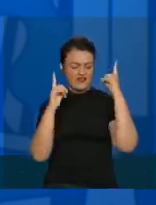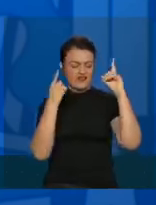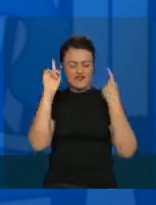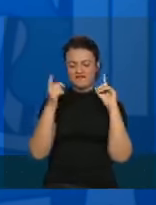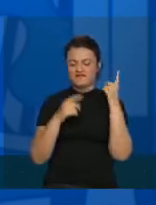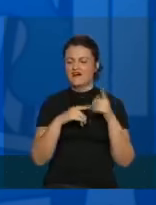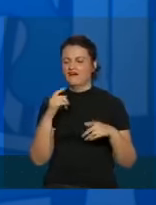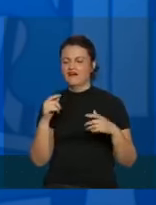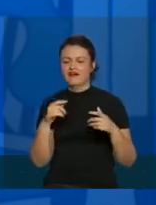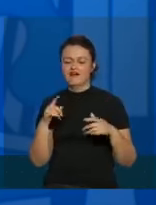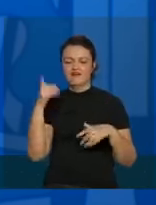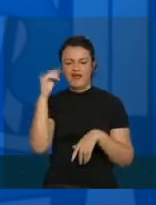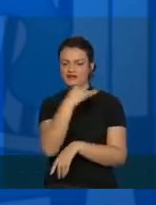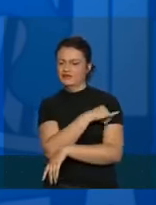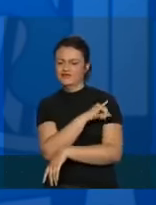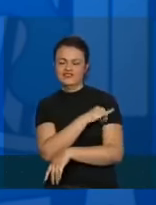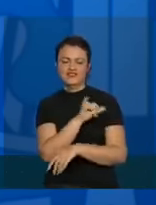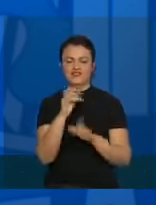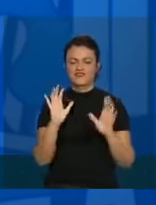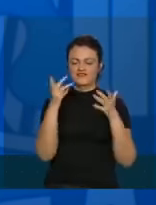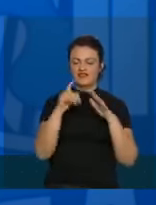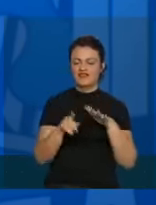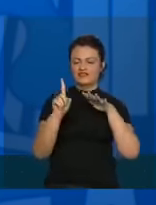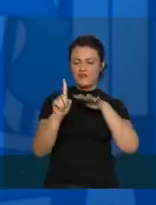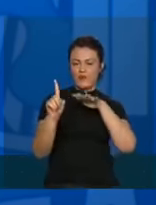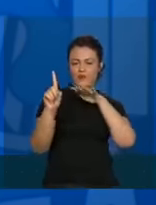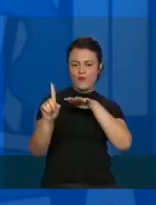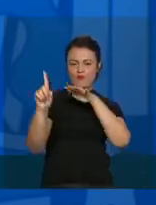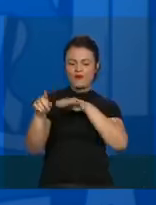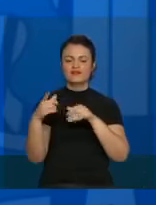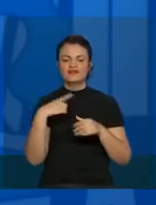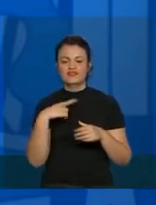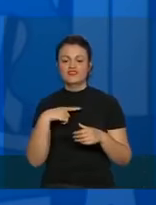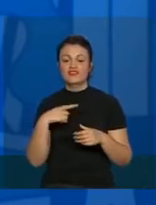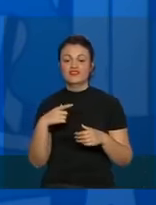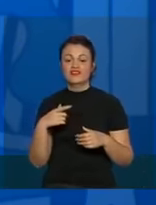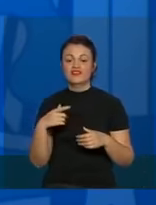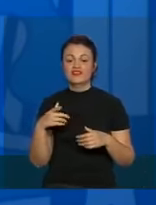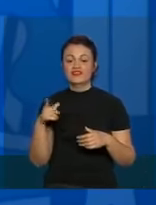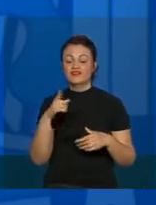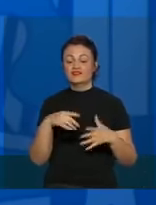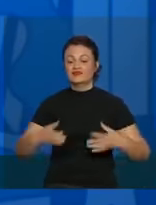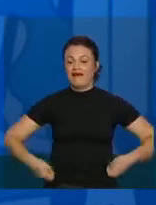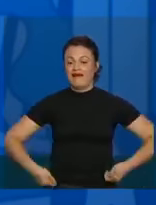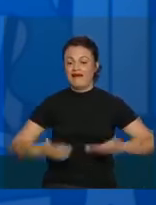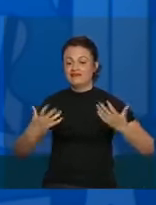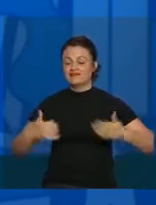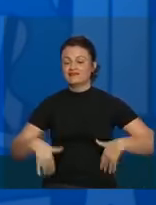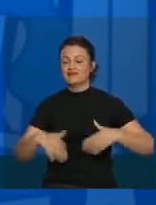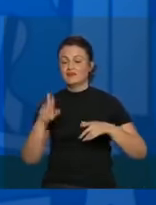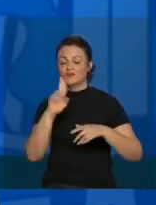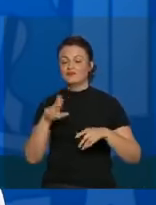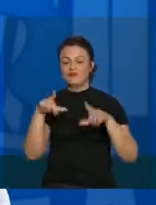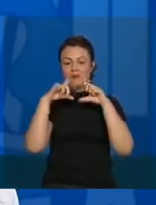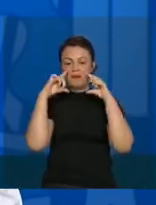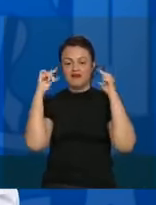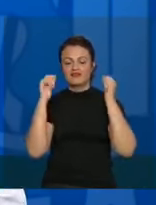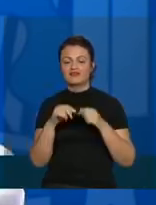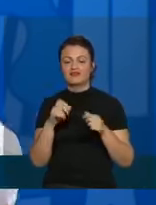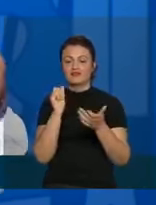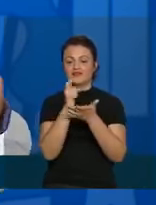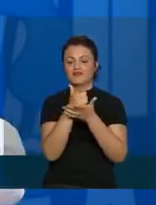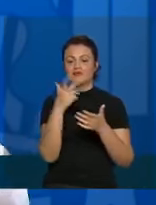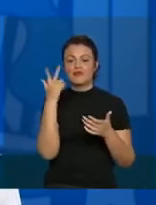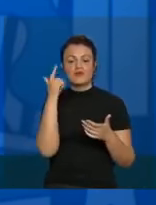Olinda, no Rio de Janeiro, atrás do trio elétrico, nós estávamos gastando o estoque que nós compramos